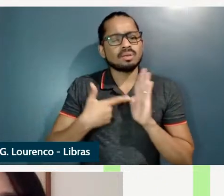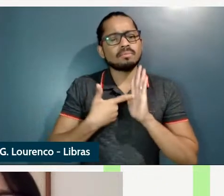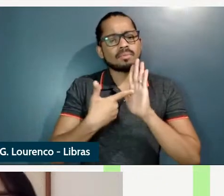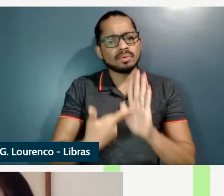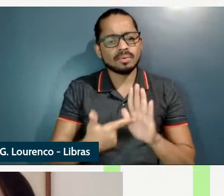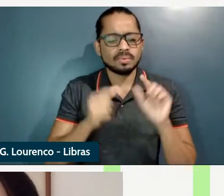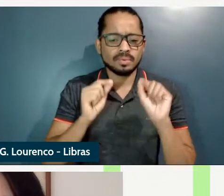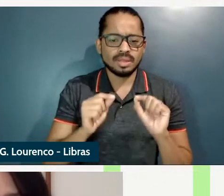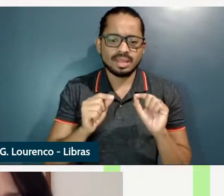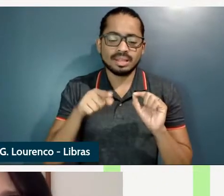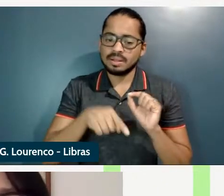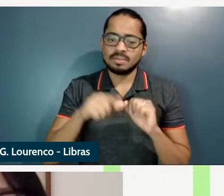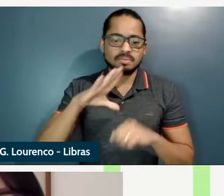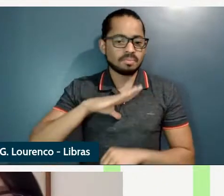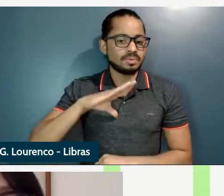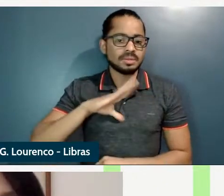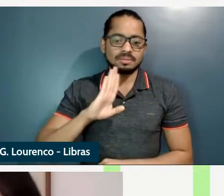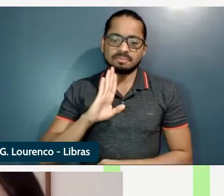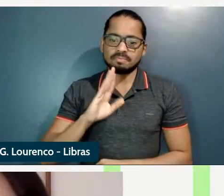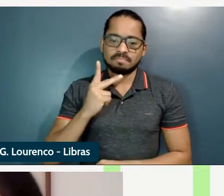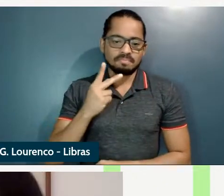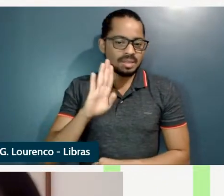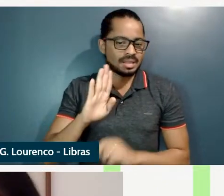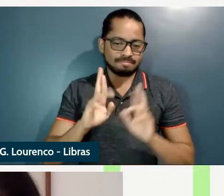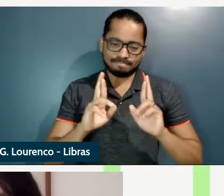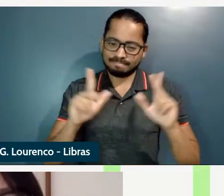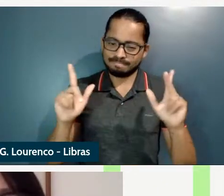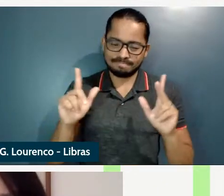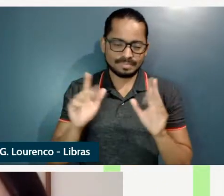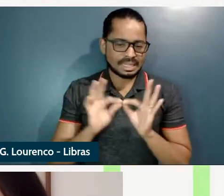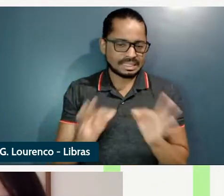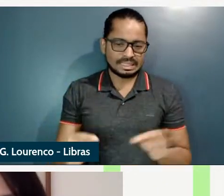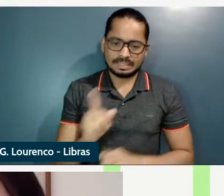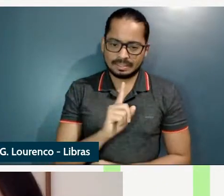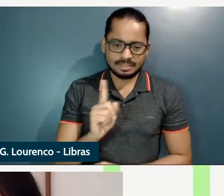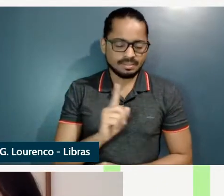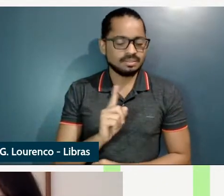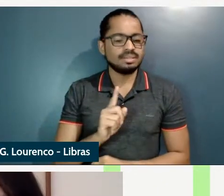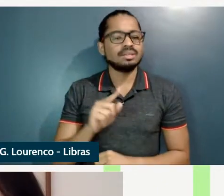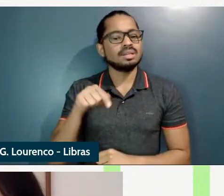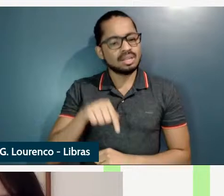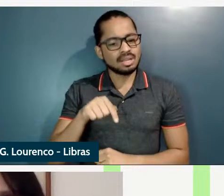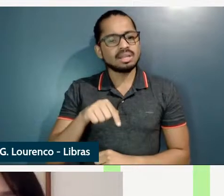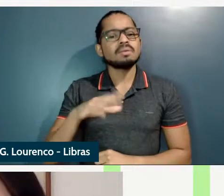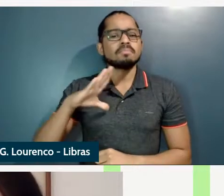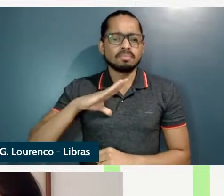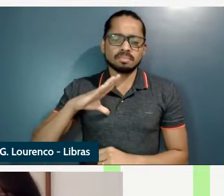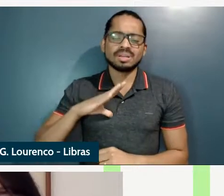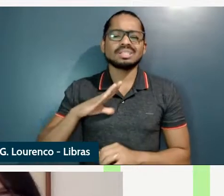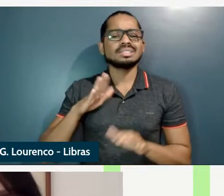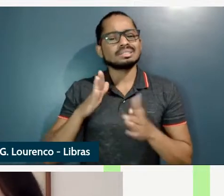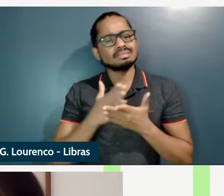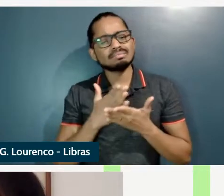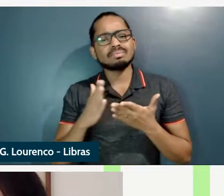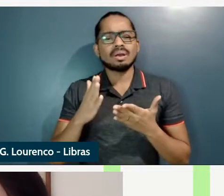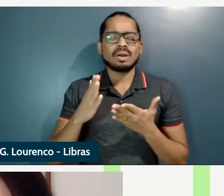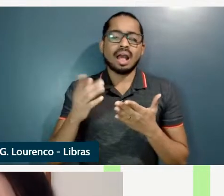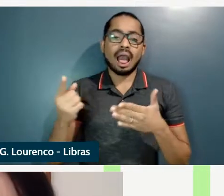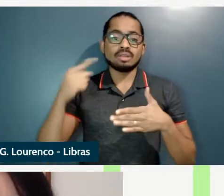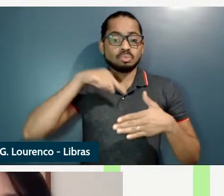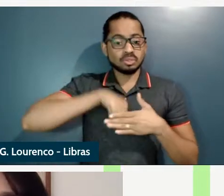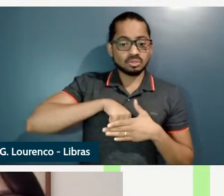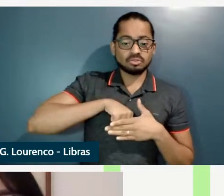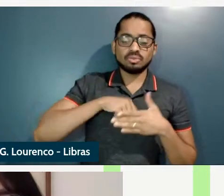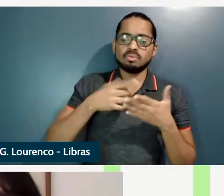são tão simples assim no português a gente não tem claramente a gente tem uma aceitação baixa desses adjetivos subjetivos com by